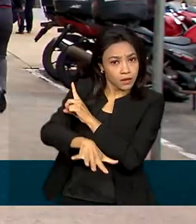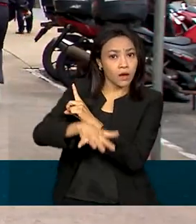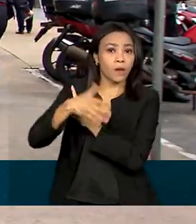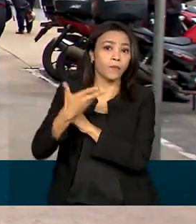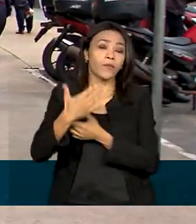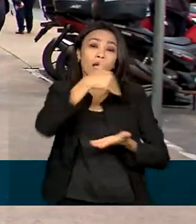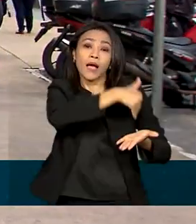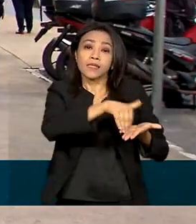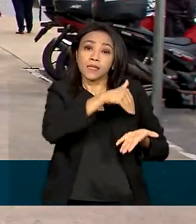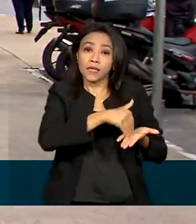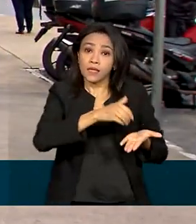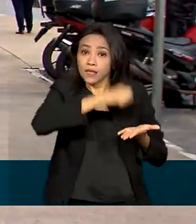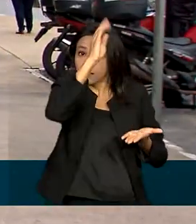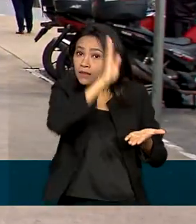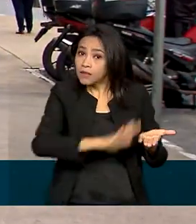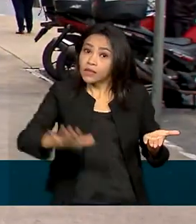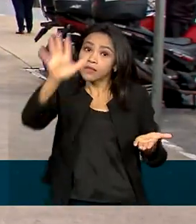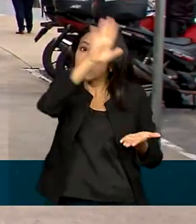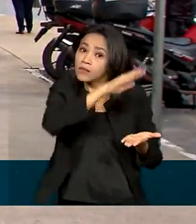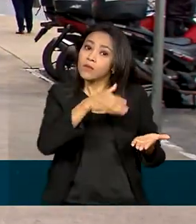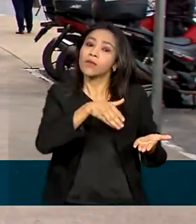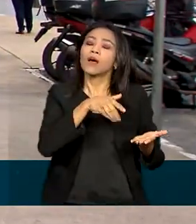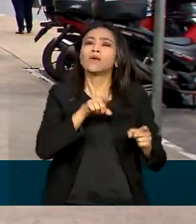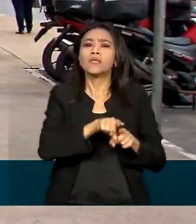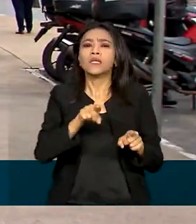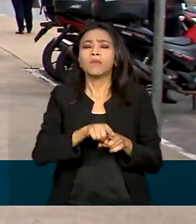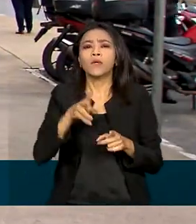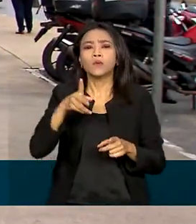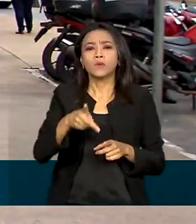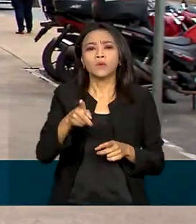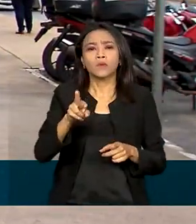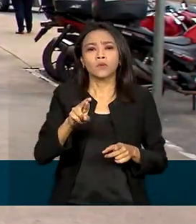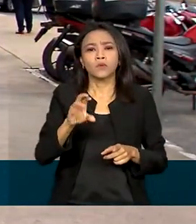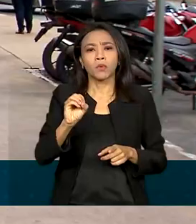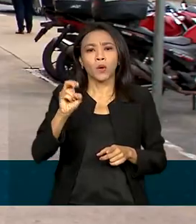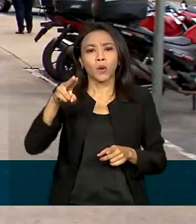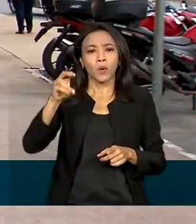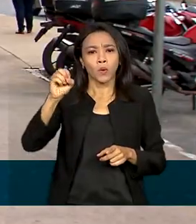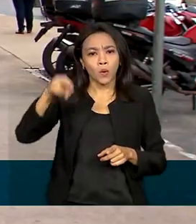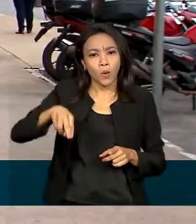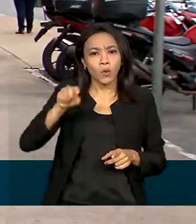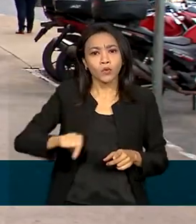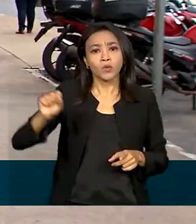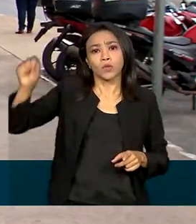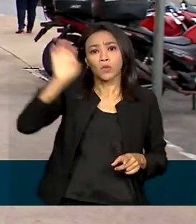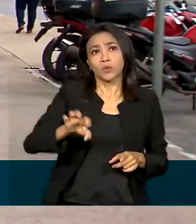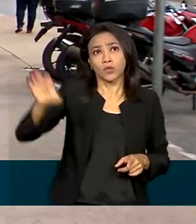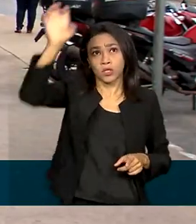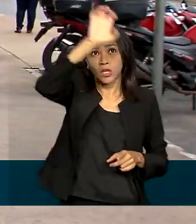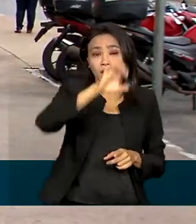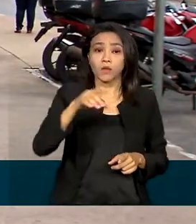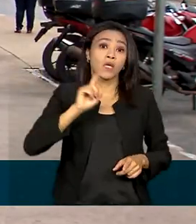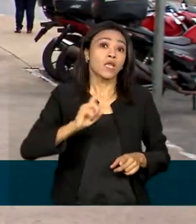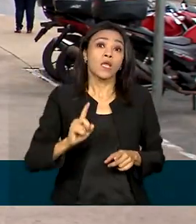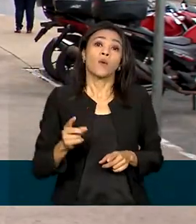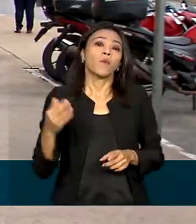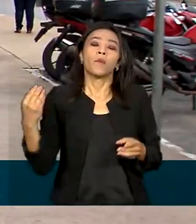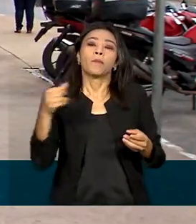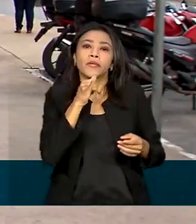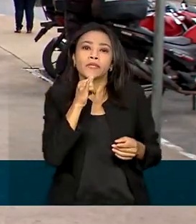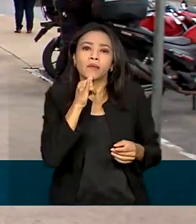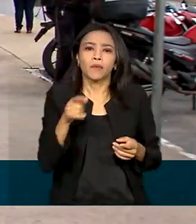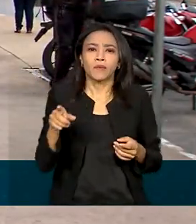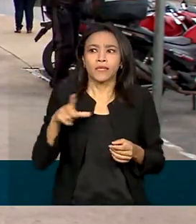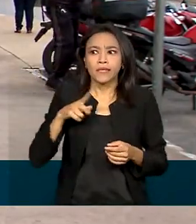Secretaria Nacional do Consumidor e os PROCONs de todo o país. Mas atenção, não entram no mutirão dívidas que tenham algum